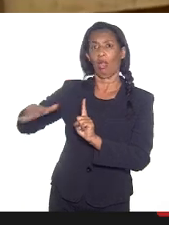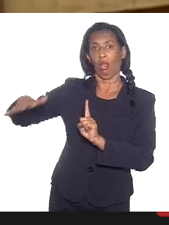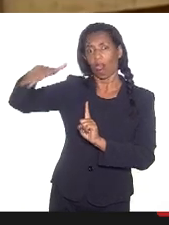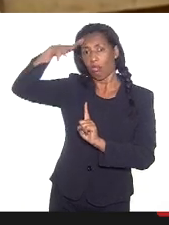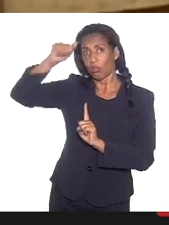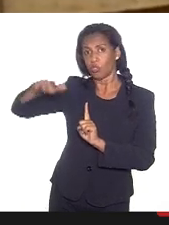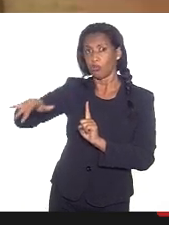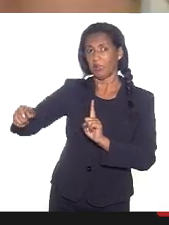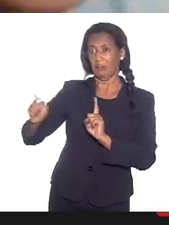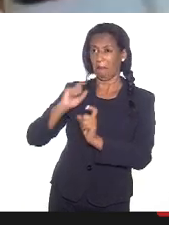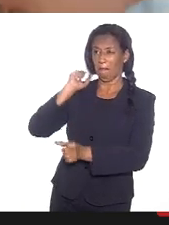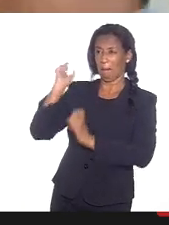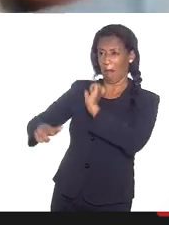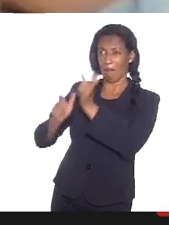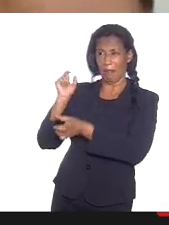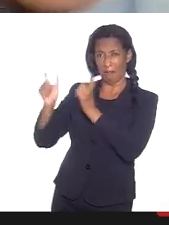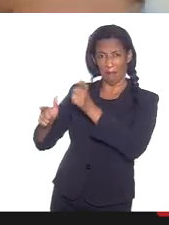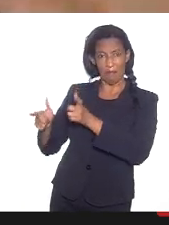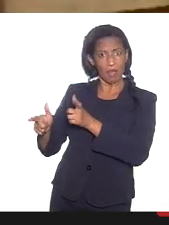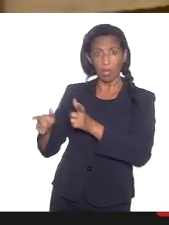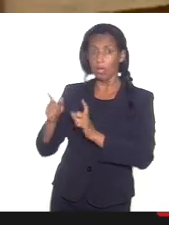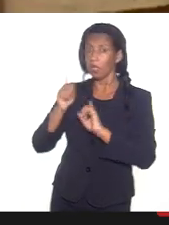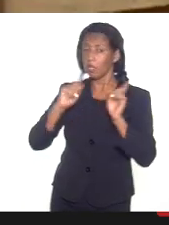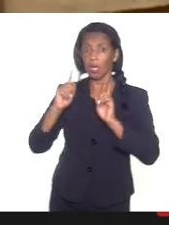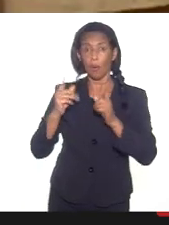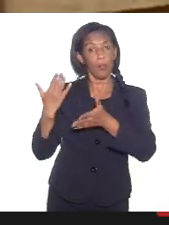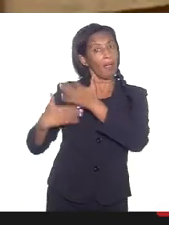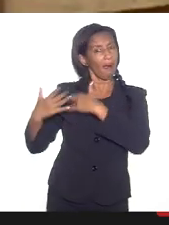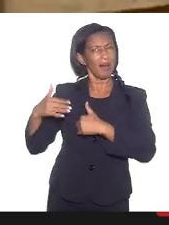mal o terreiro? Não, é porque o tuteiro ali ficou no ouvido dele.